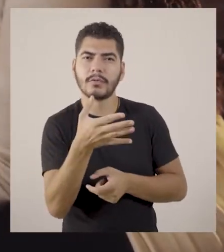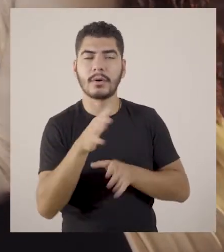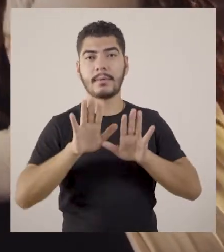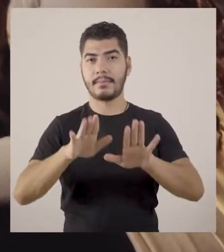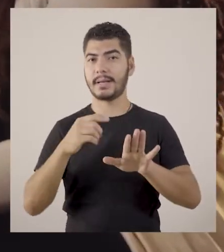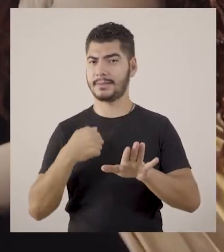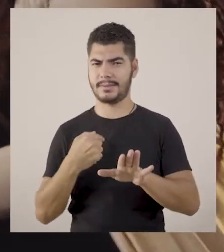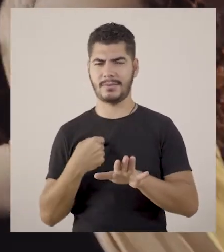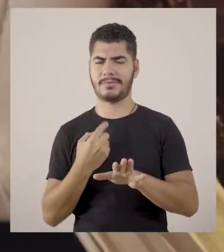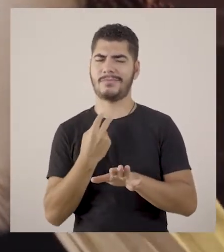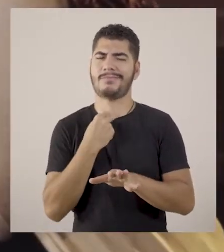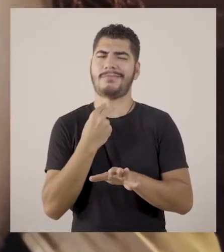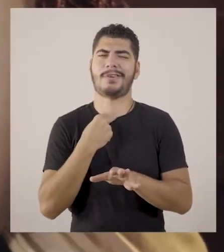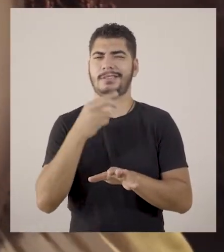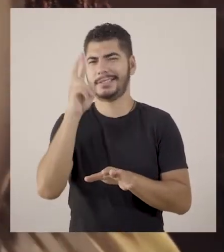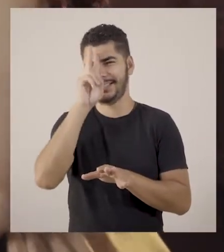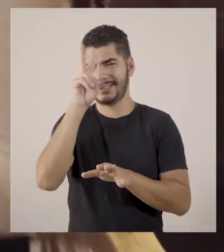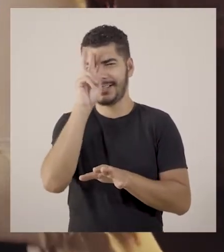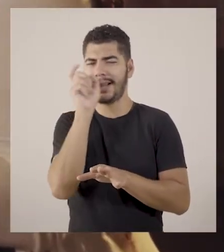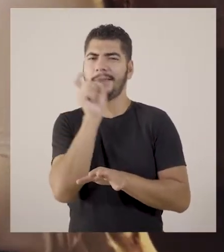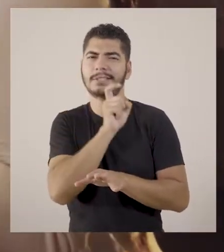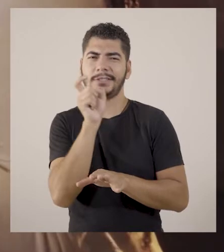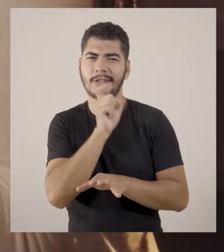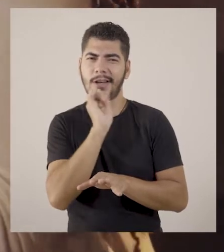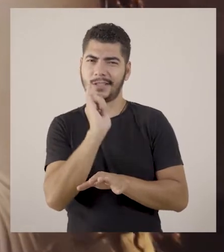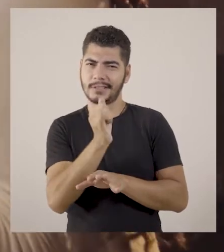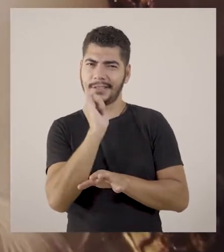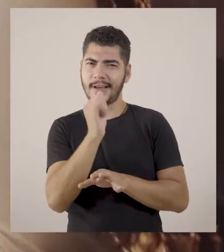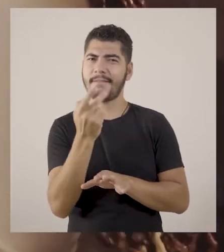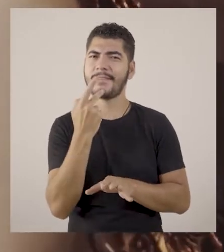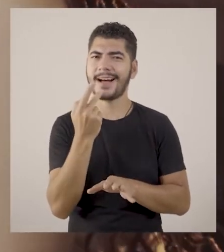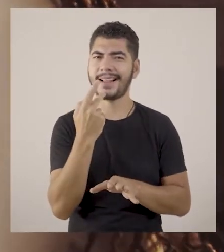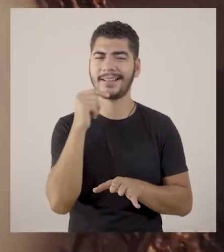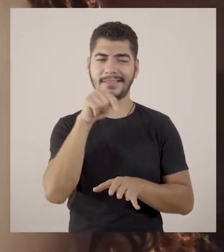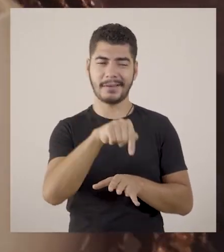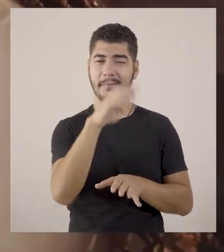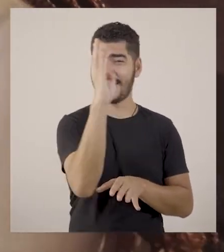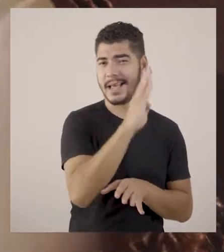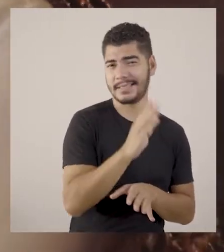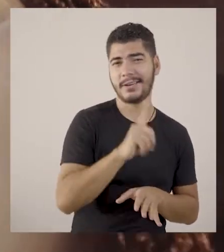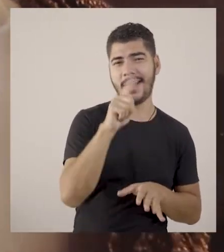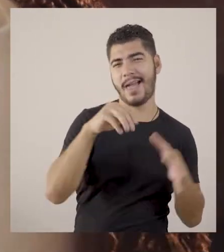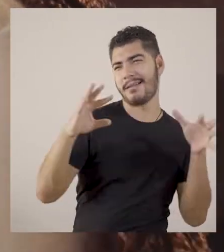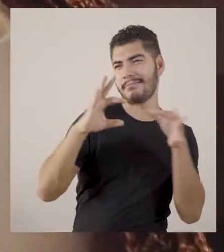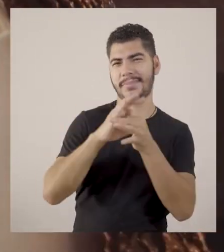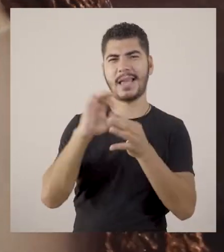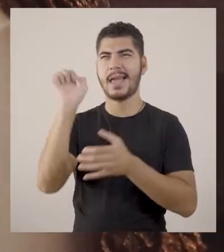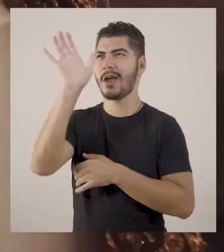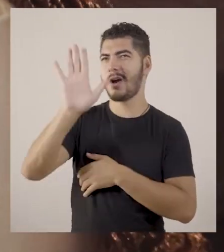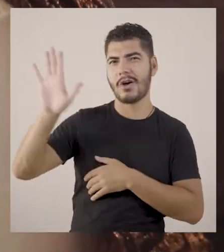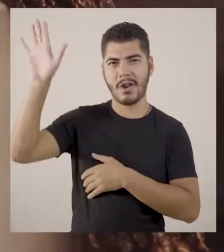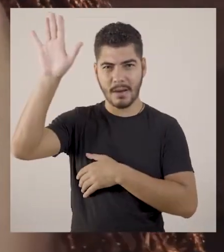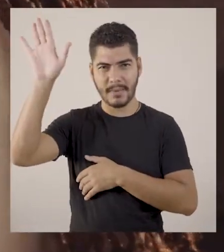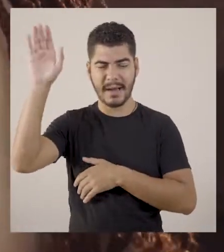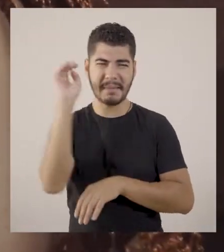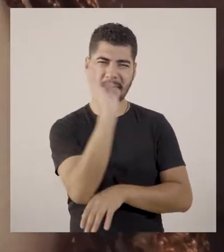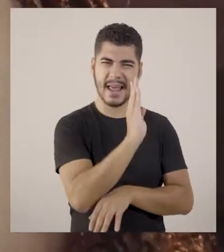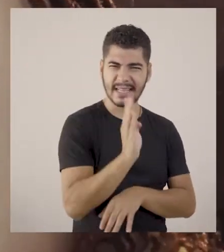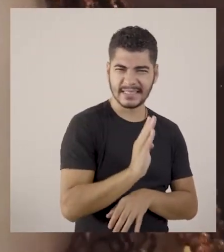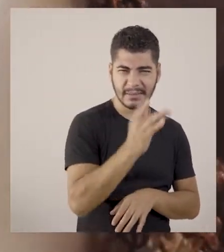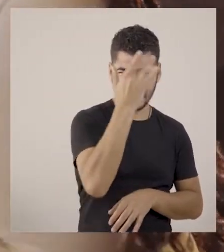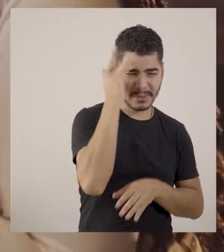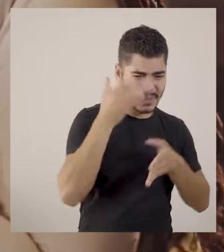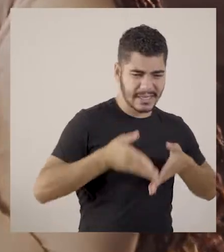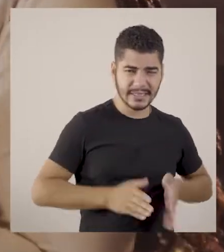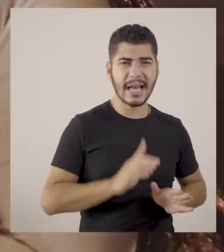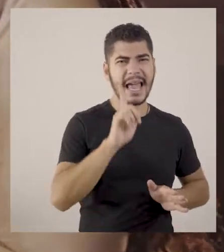ensinar essa história mentirosa e mal contada onde o Brasil aparece como um remendo da Europa e os brasileiros como europeus.